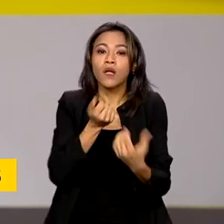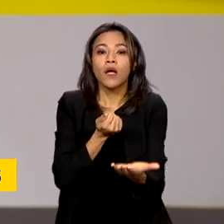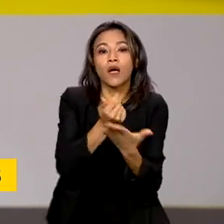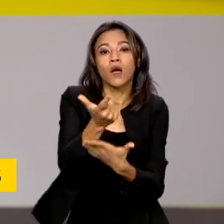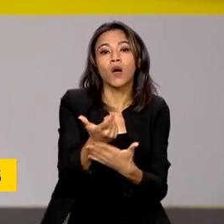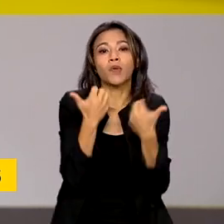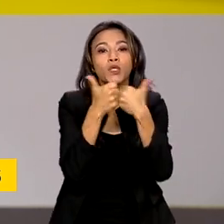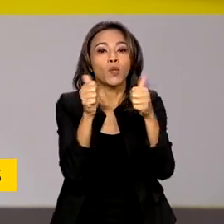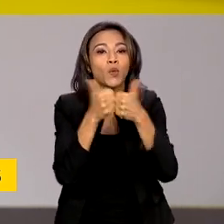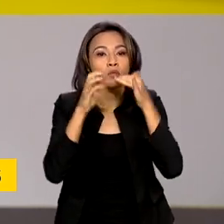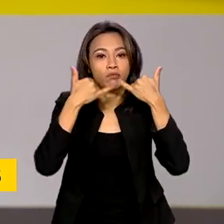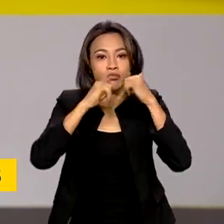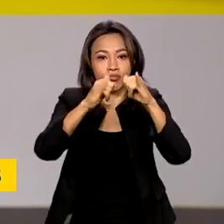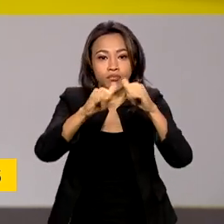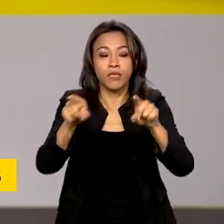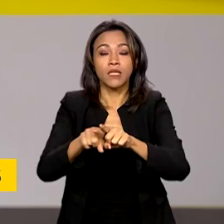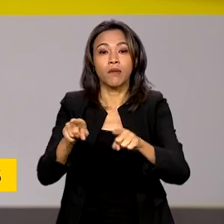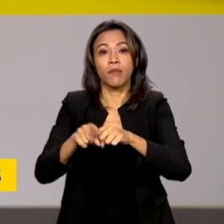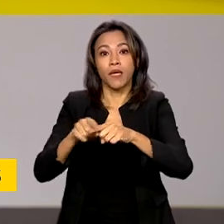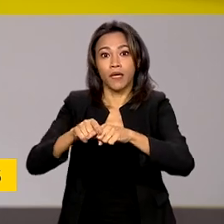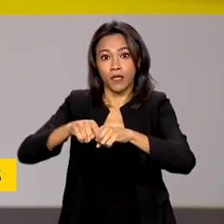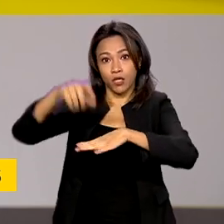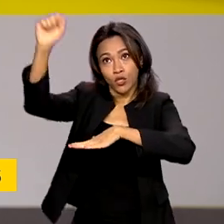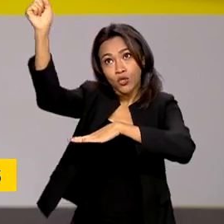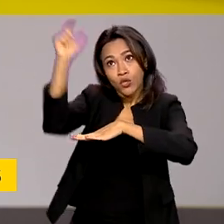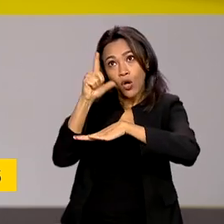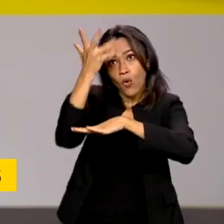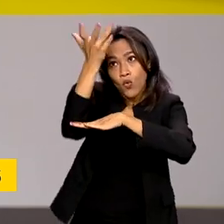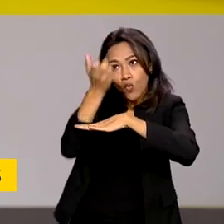e a instalação de painéis solares para a geração de energia.